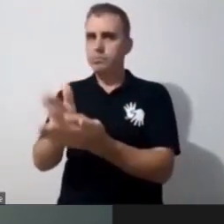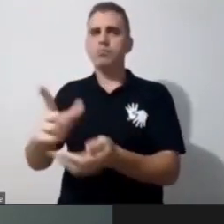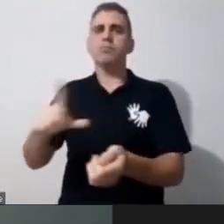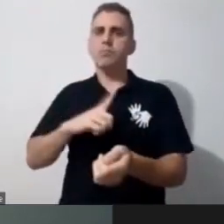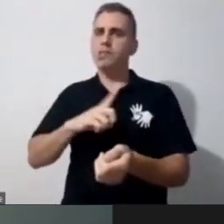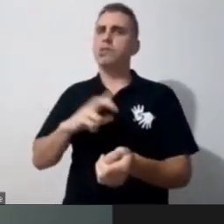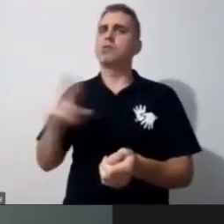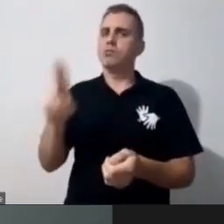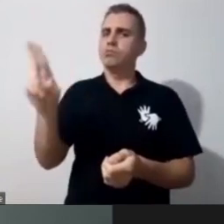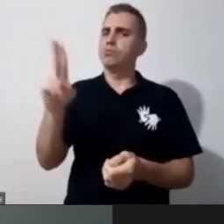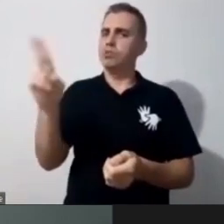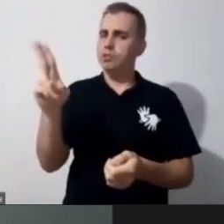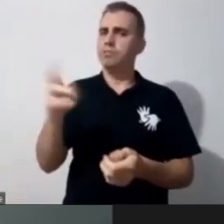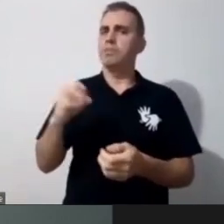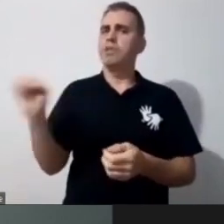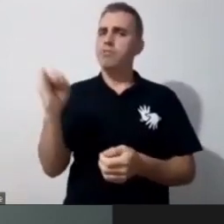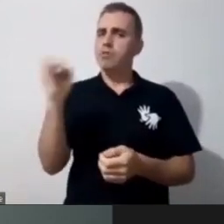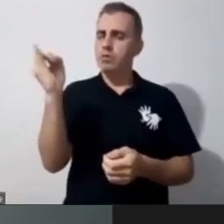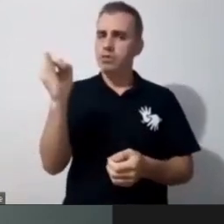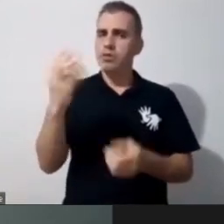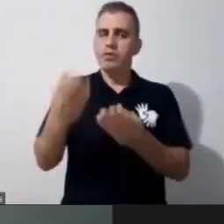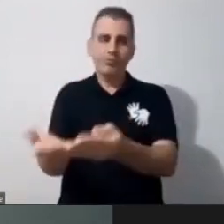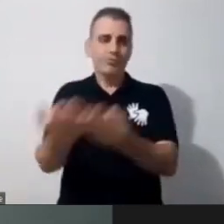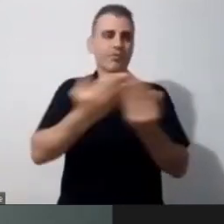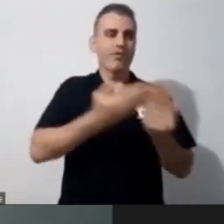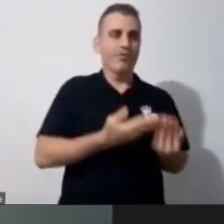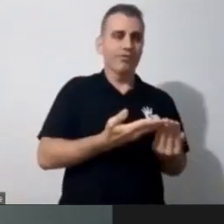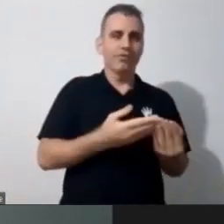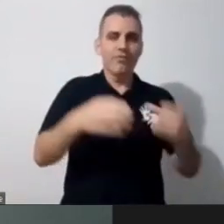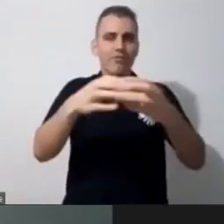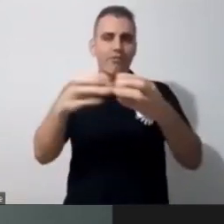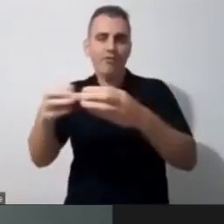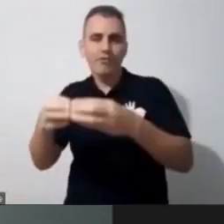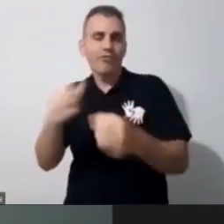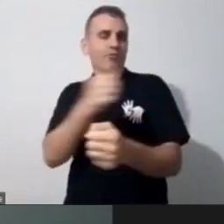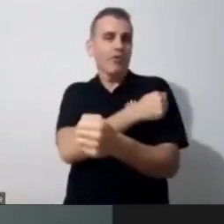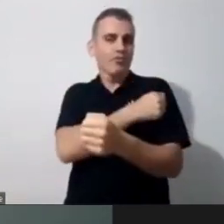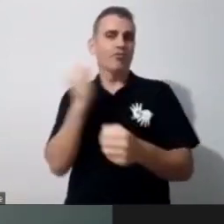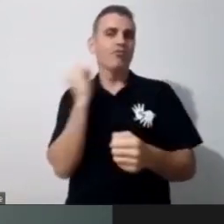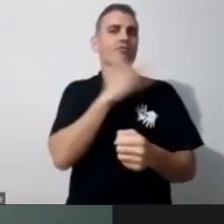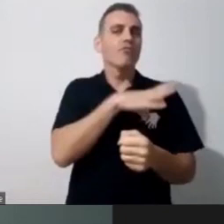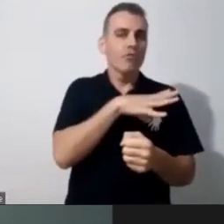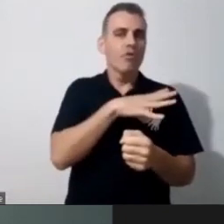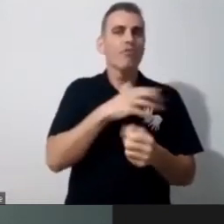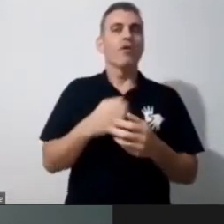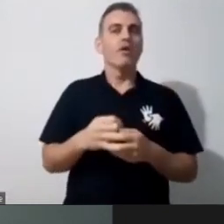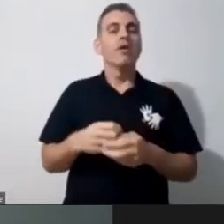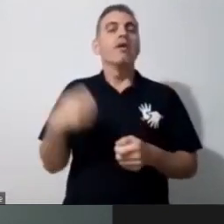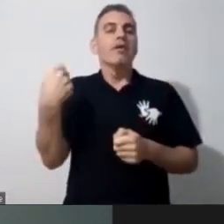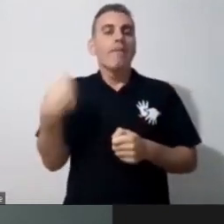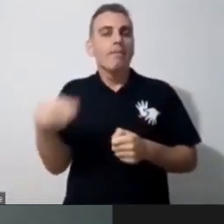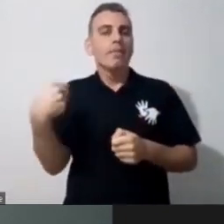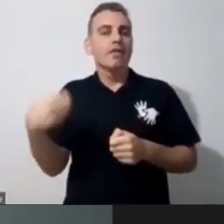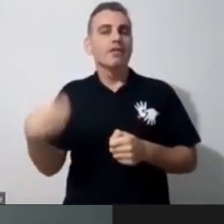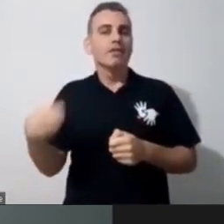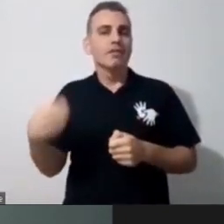turma, que a gente recebe uma turma nova, um aluno novo, algo novo na escola, a gente precisa se reinventar,